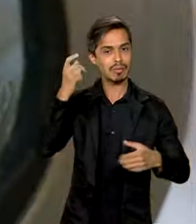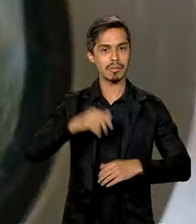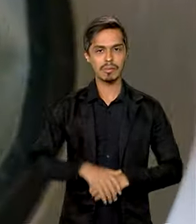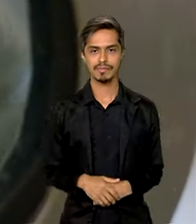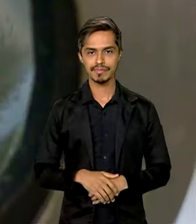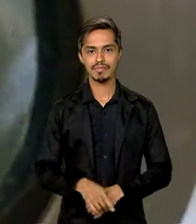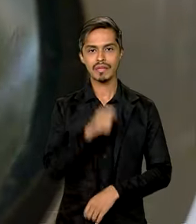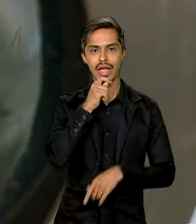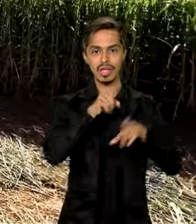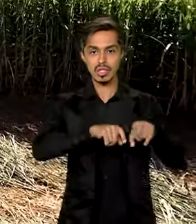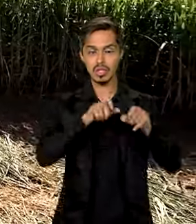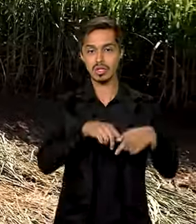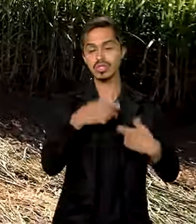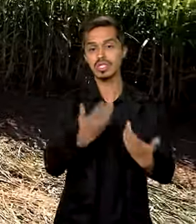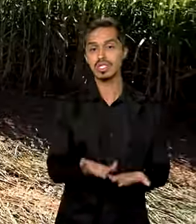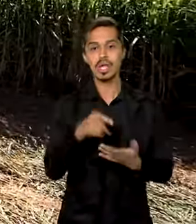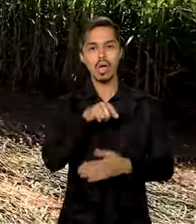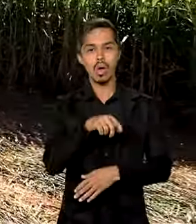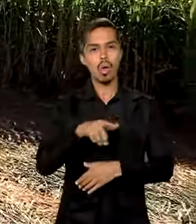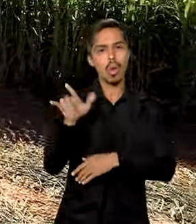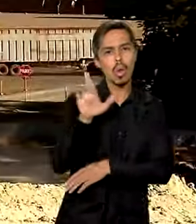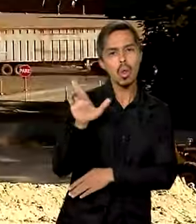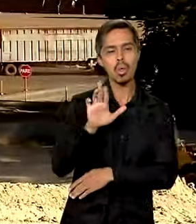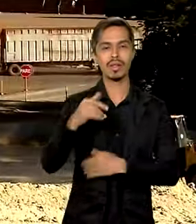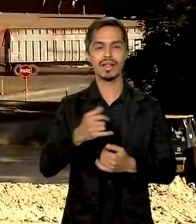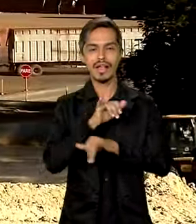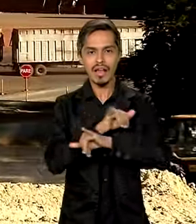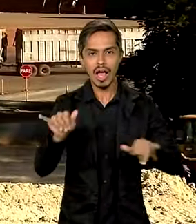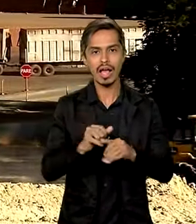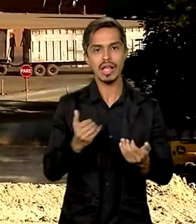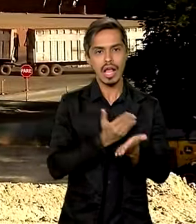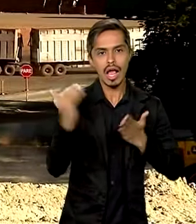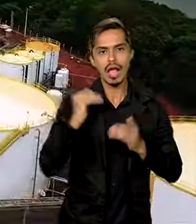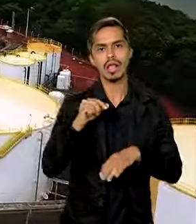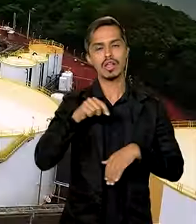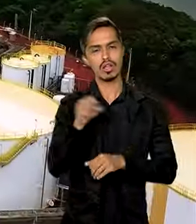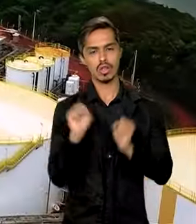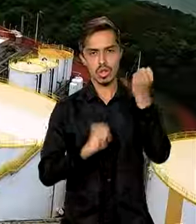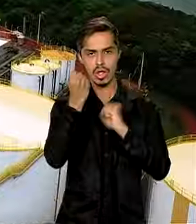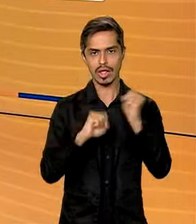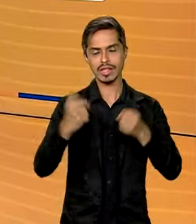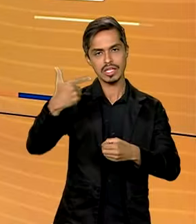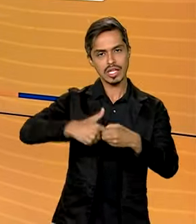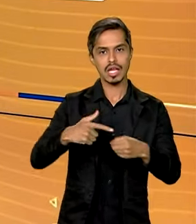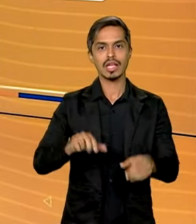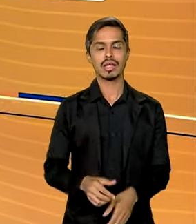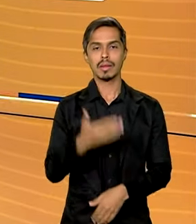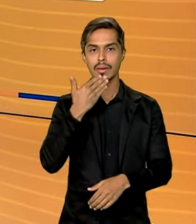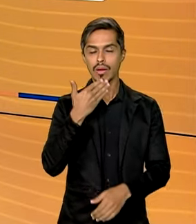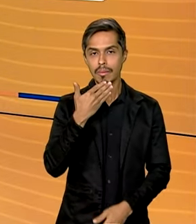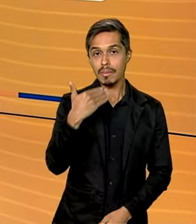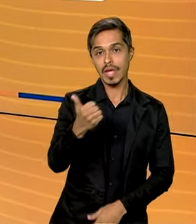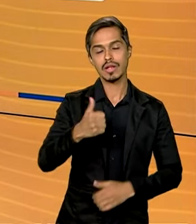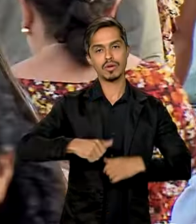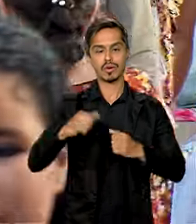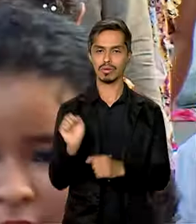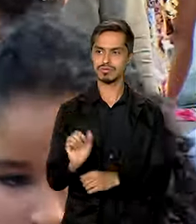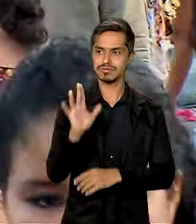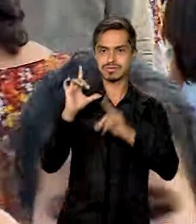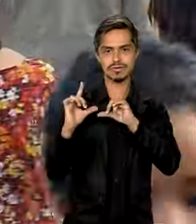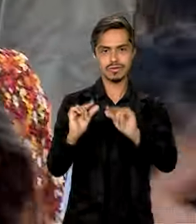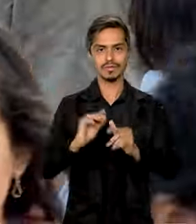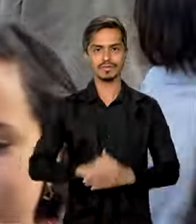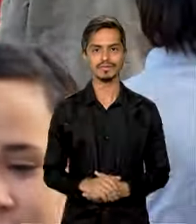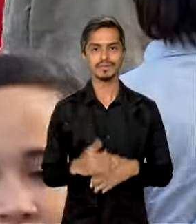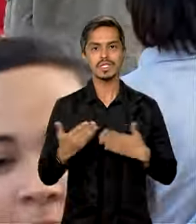Ainda no interior do estado, Lula inaugura a fábrica de etanol menos poluente e mais eficaz. E começa hoje o pagamento da